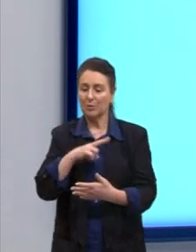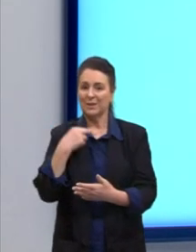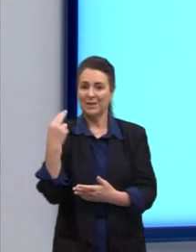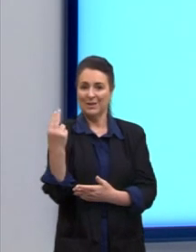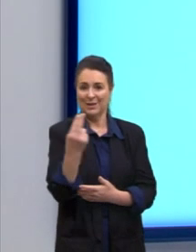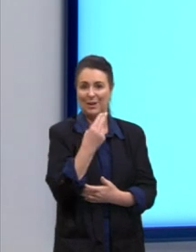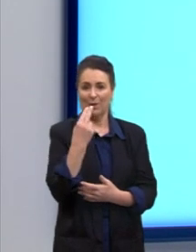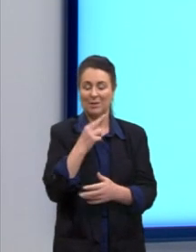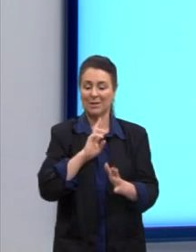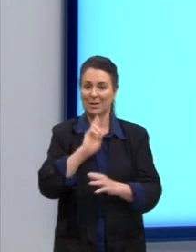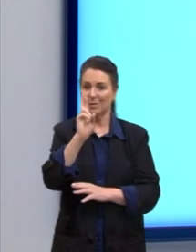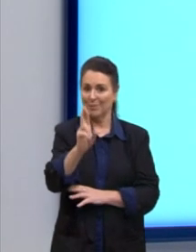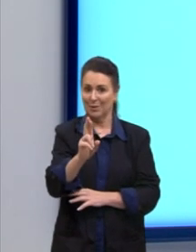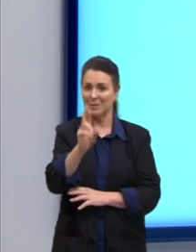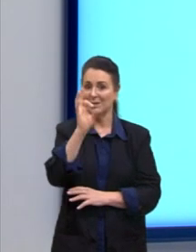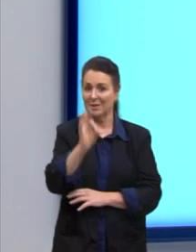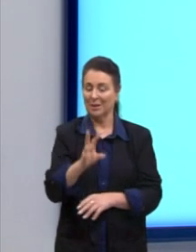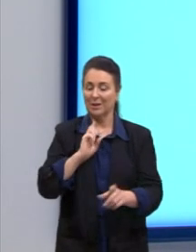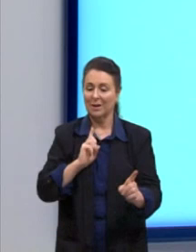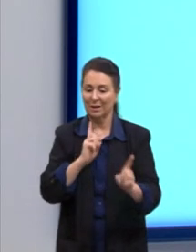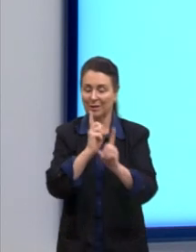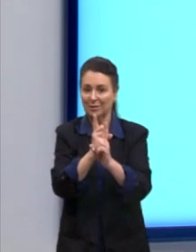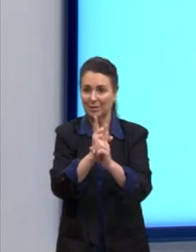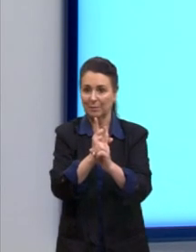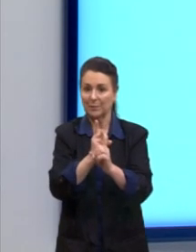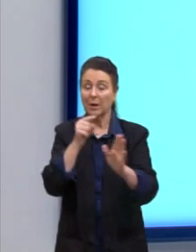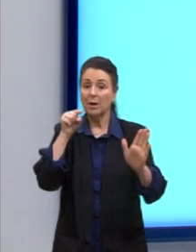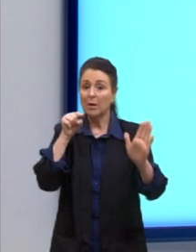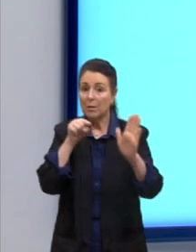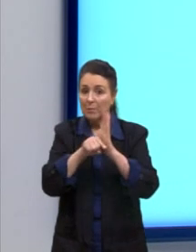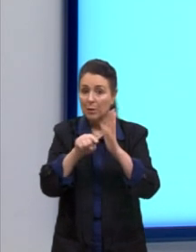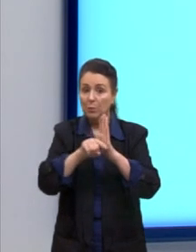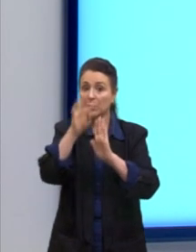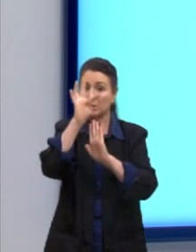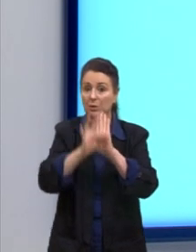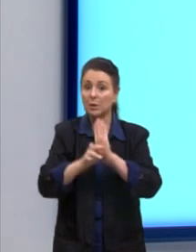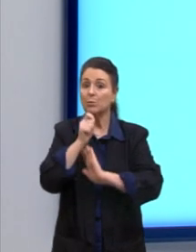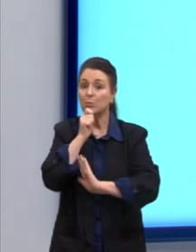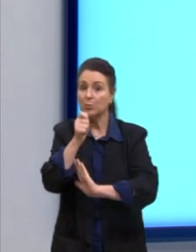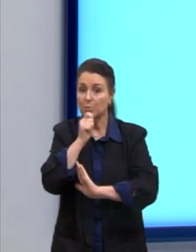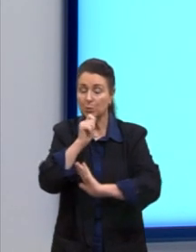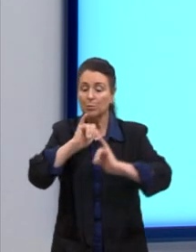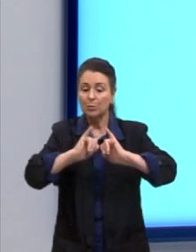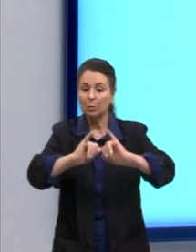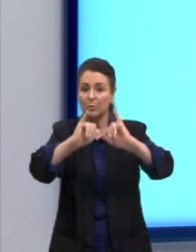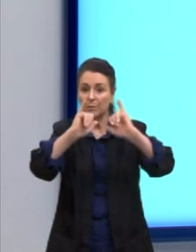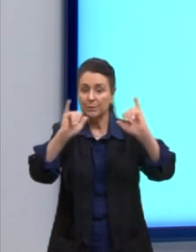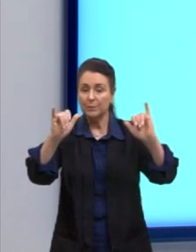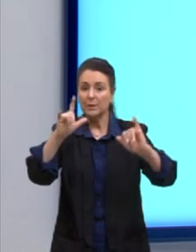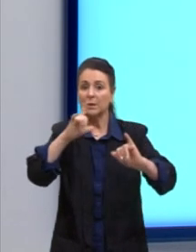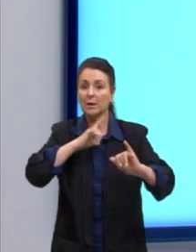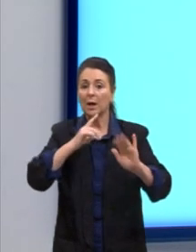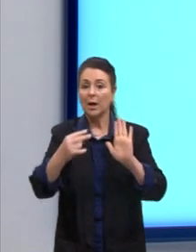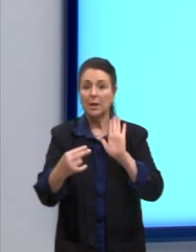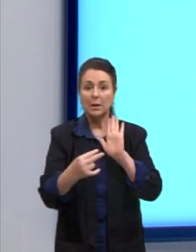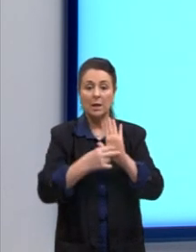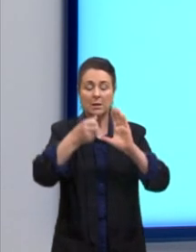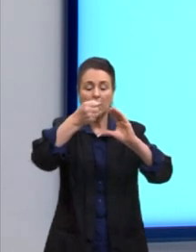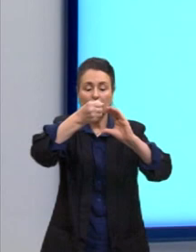resposta. Em questões de texto jornalístico ou publicitário, tenha atenção às